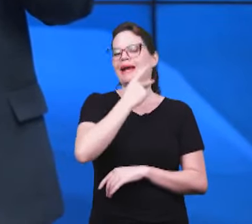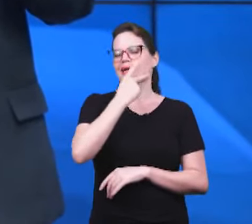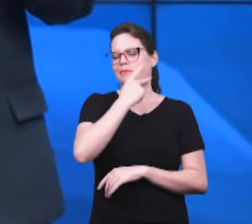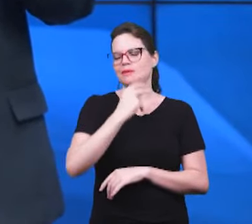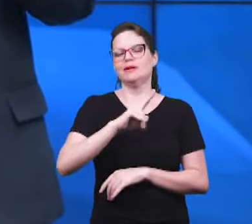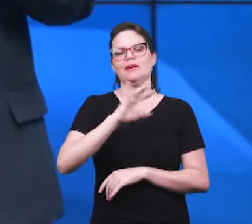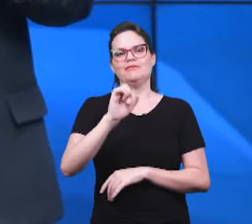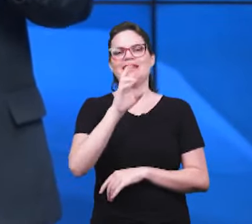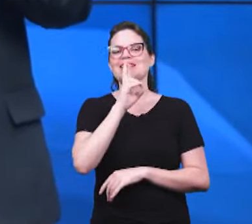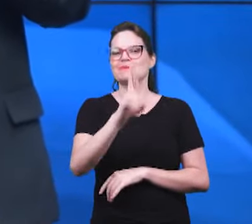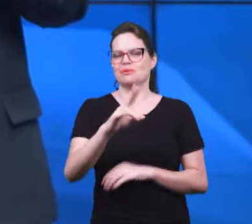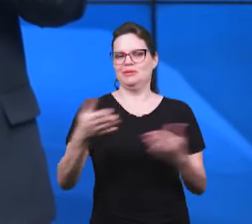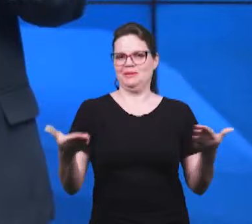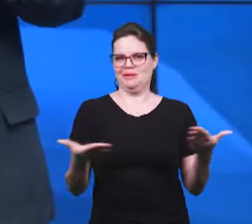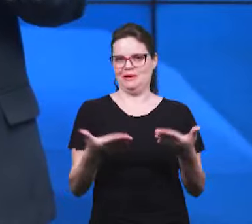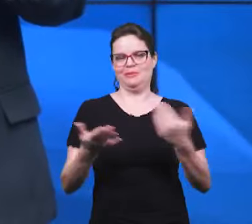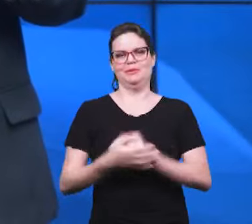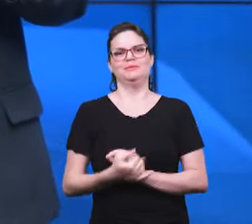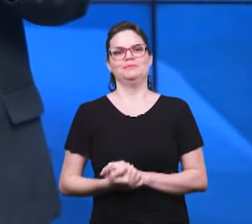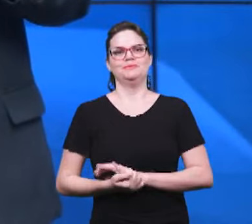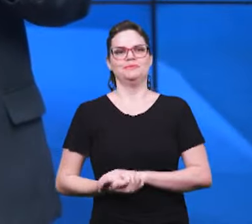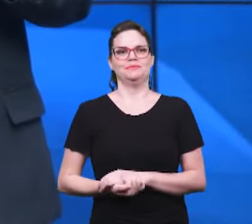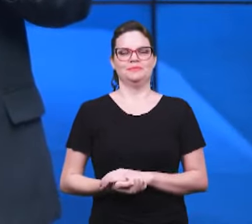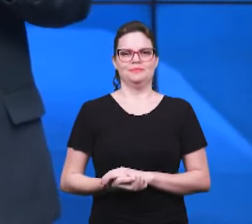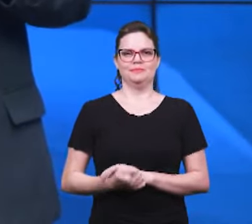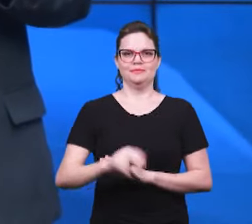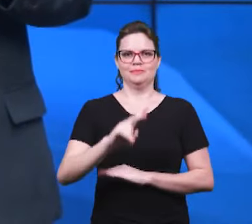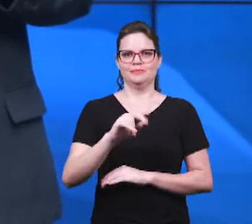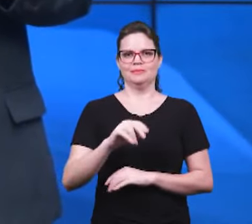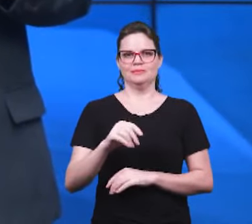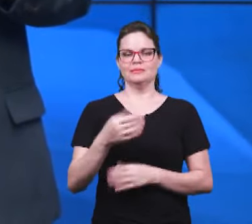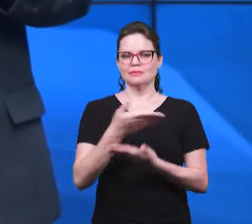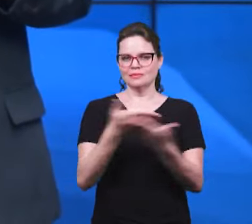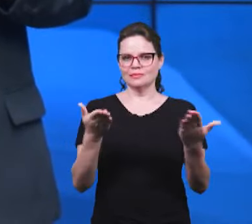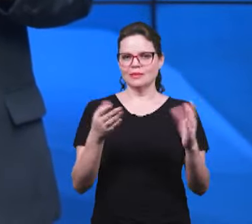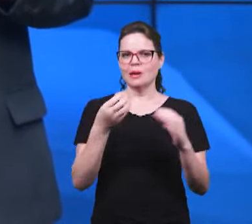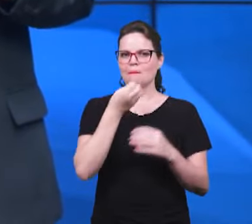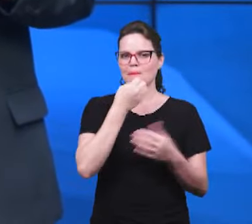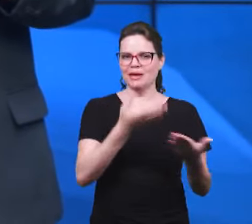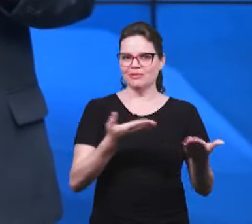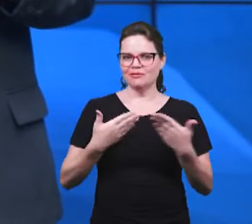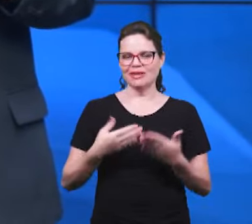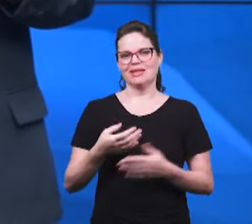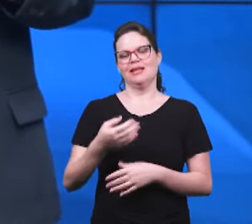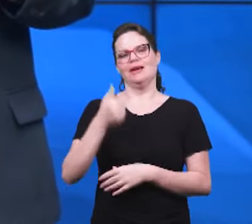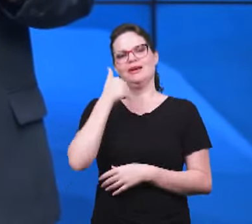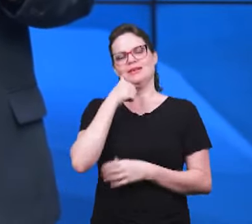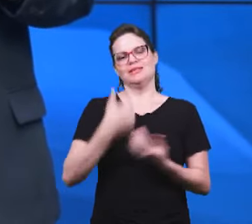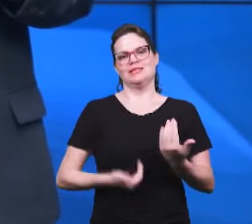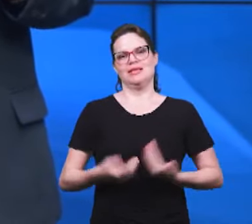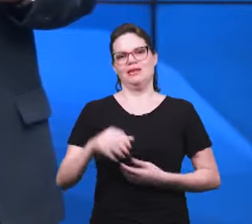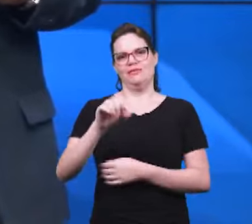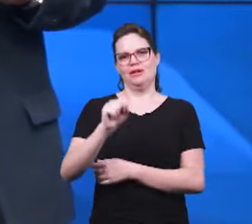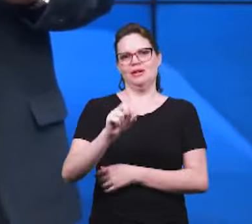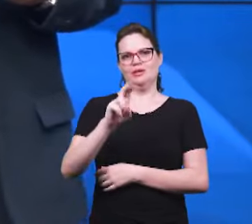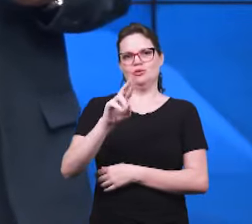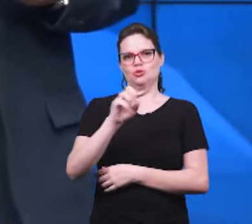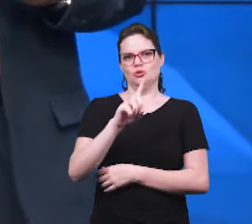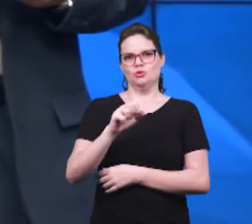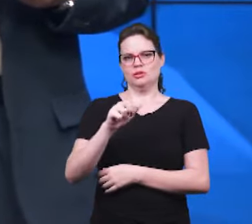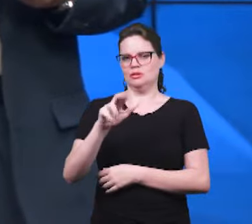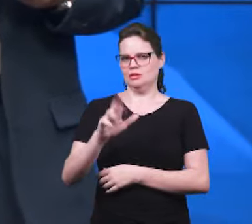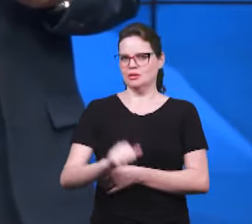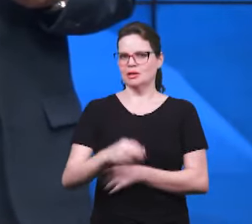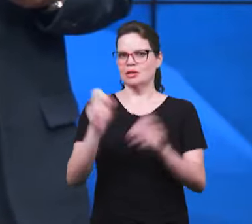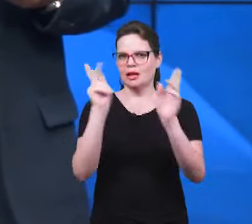de Senhoras da nossa igreja em Catolé do Rocha. Irmã Suzana, muito bem-vinda, obrigado. Parece que é a primeira participação da